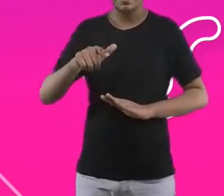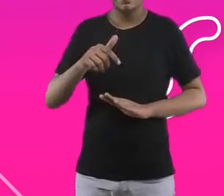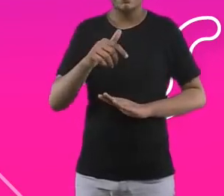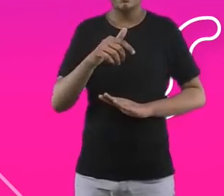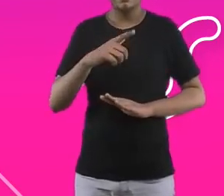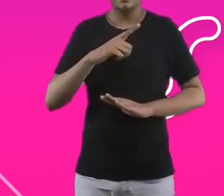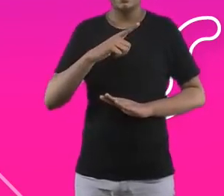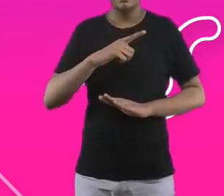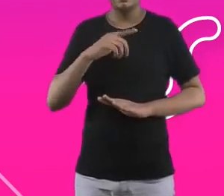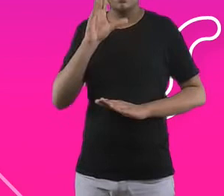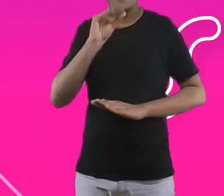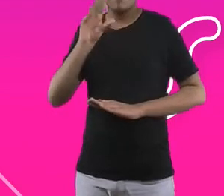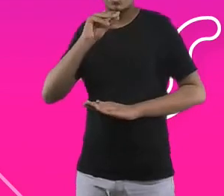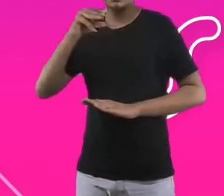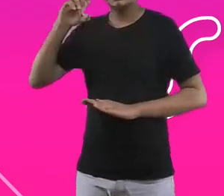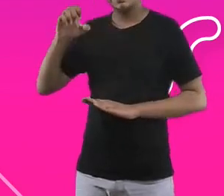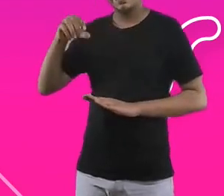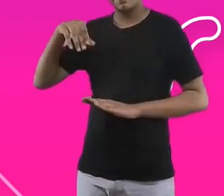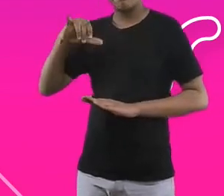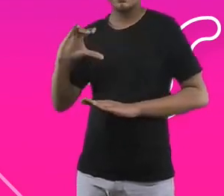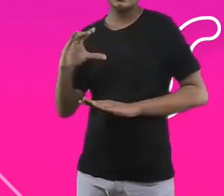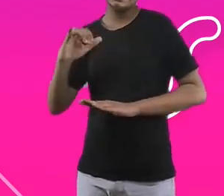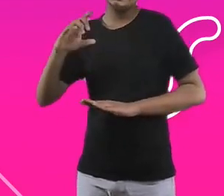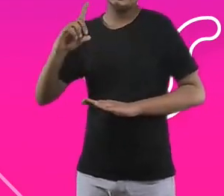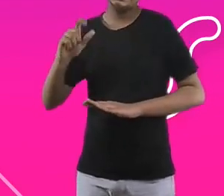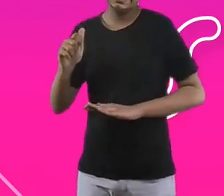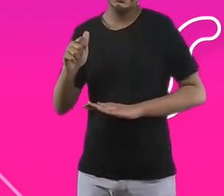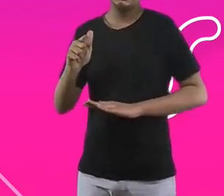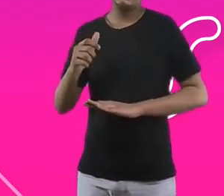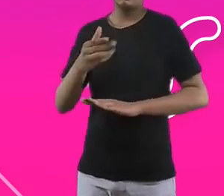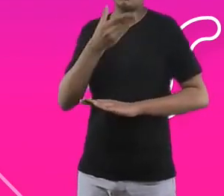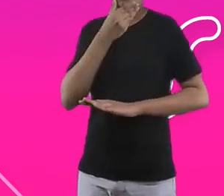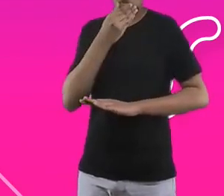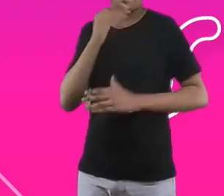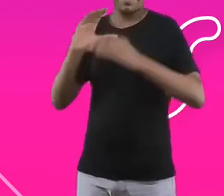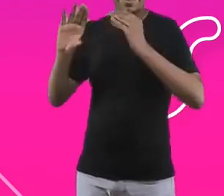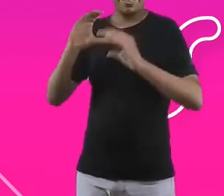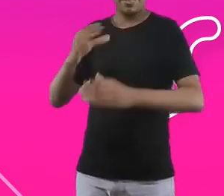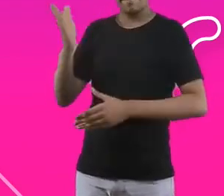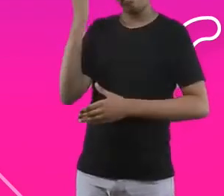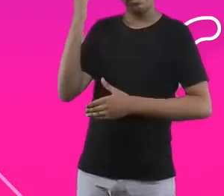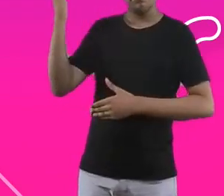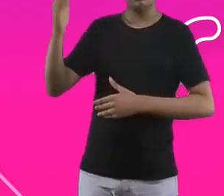propósito com esse programa. Só para vocês terem uma ideia de onde que ele surgiu.